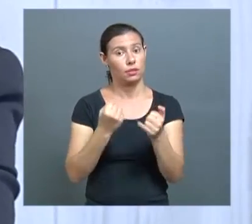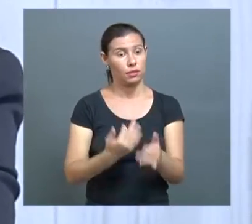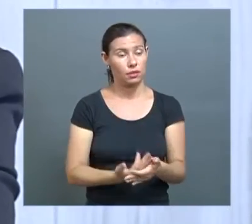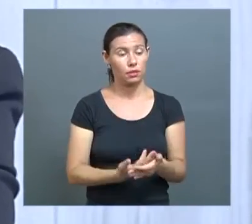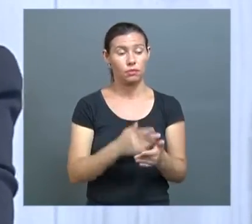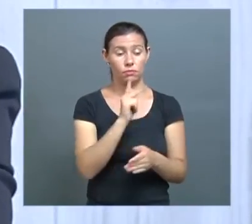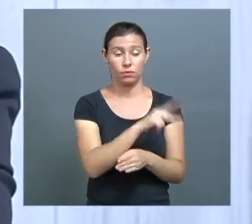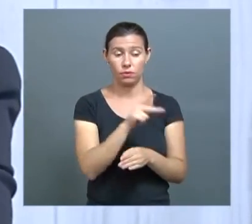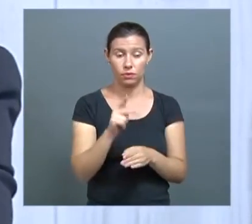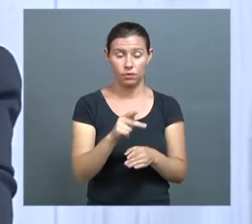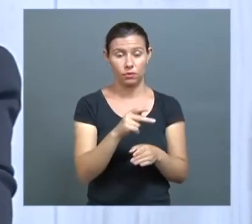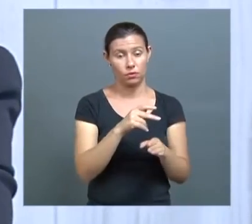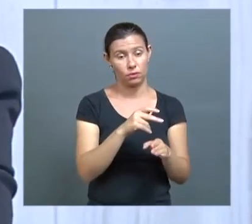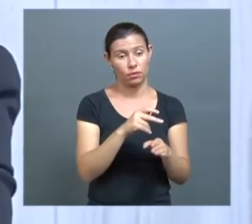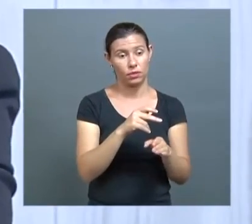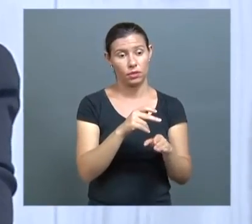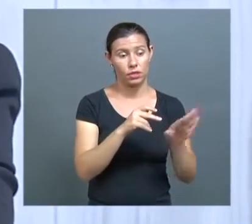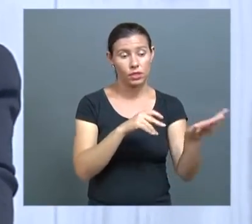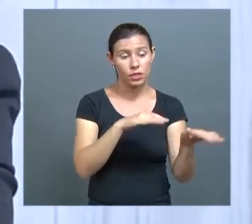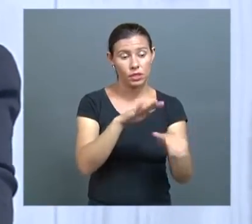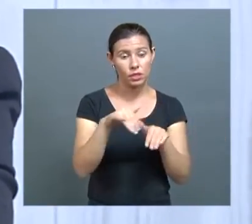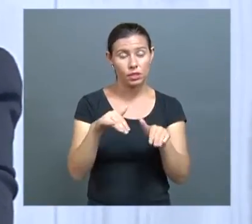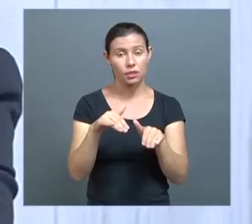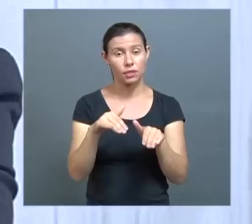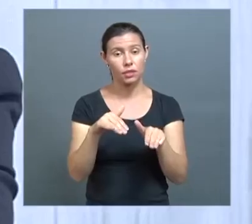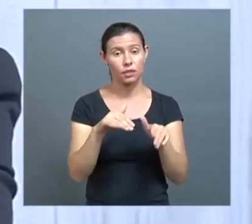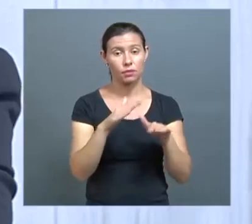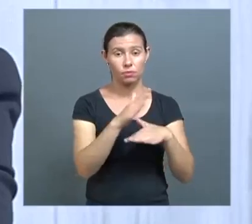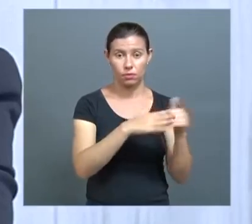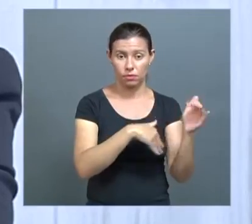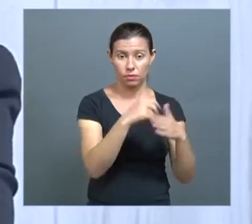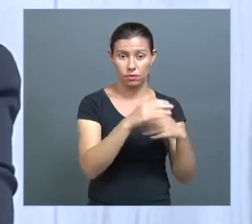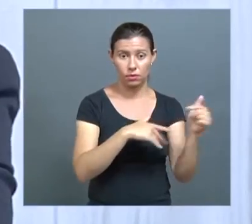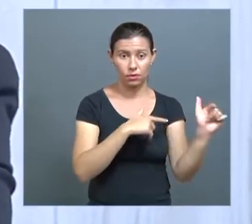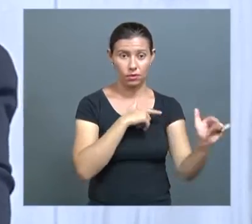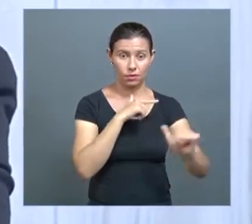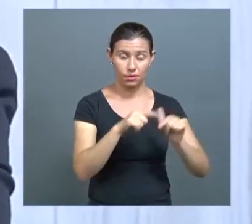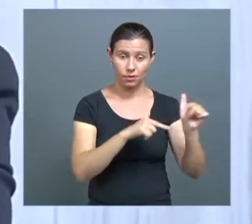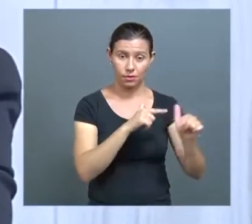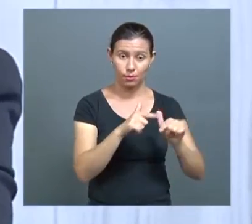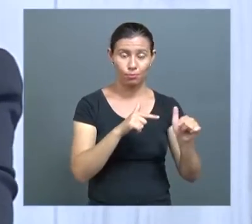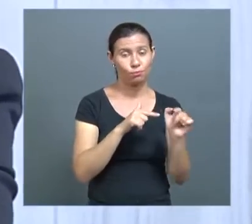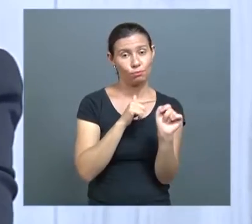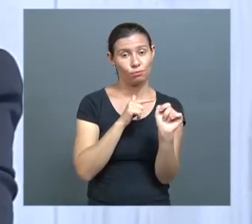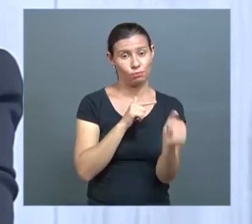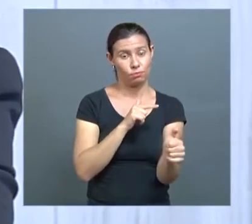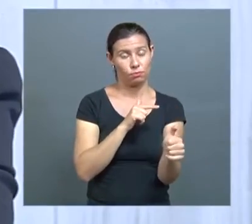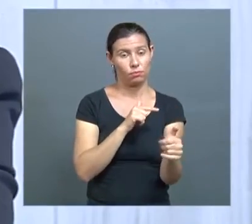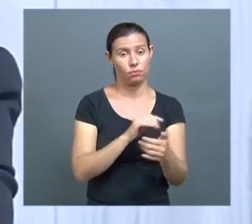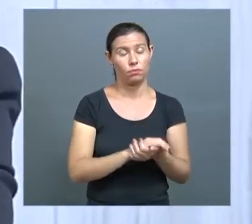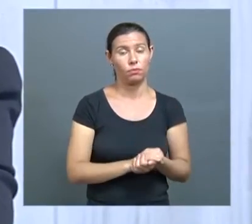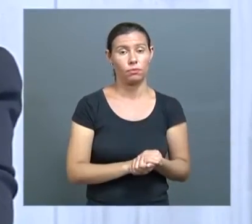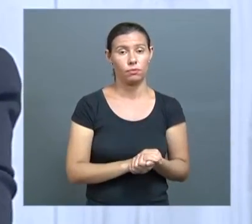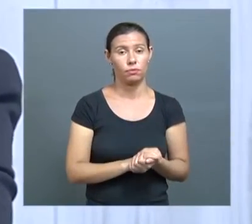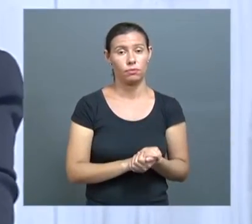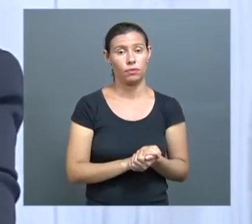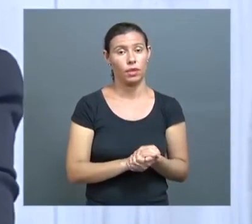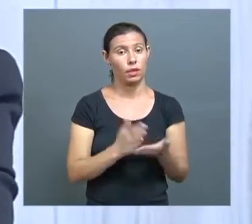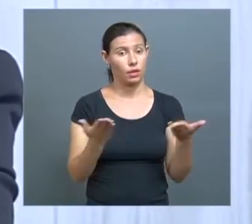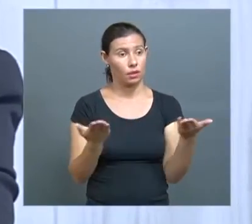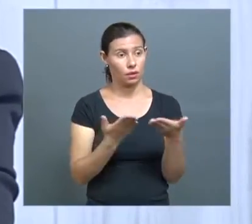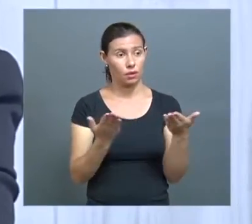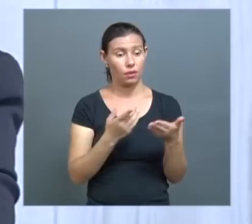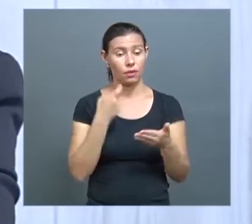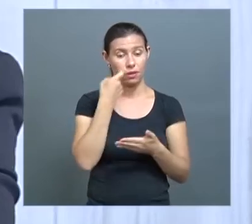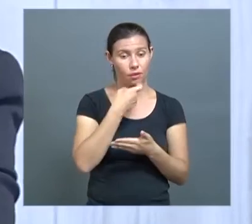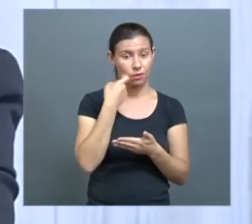e você fica com uma quantitativa muito restrita de profissionais atuando, em razão disso que os procedimentos agora estão sendo